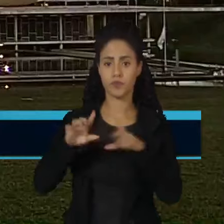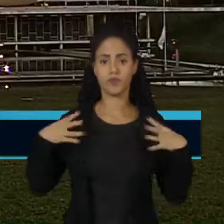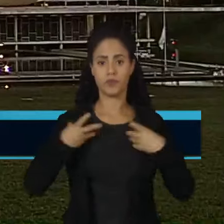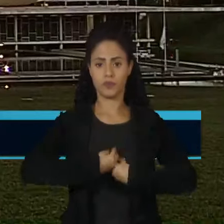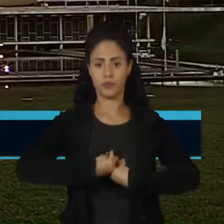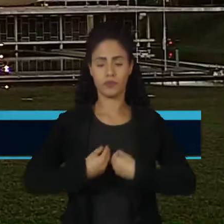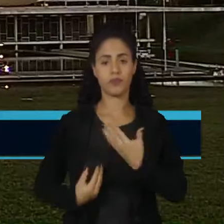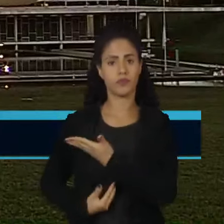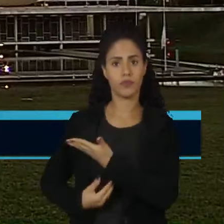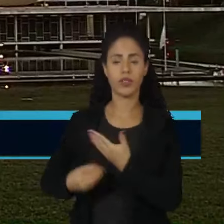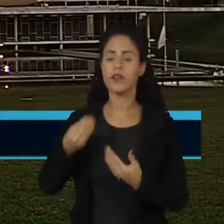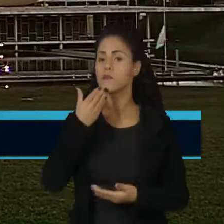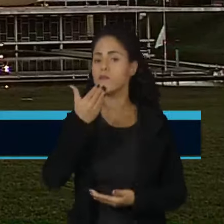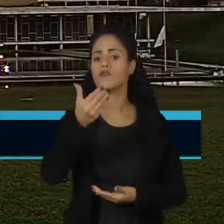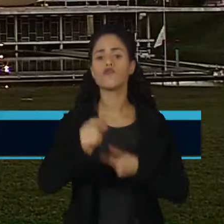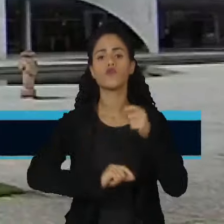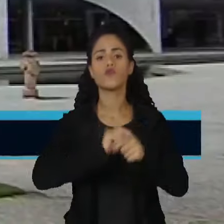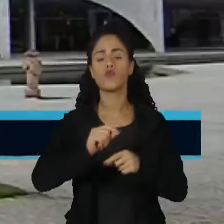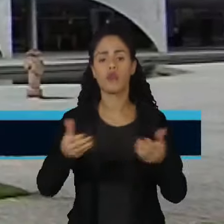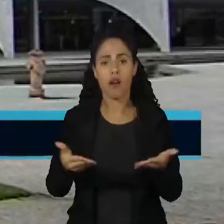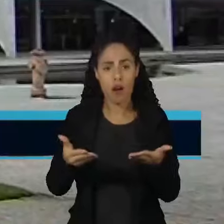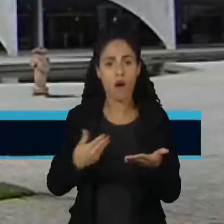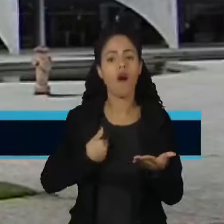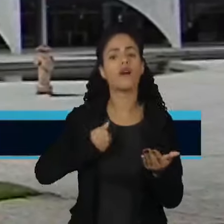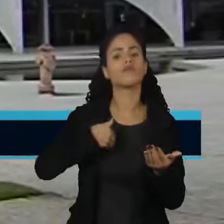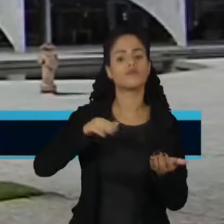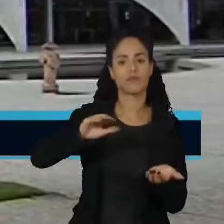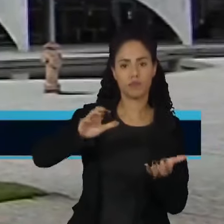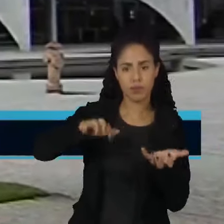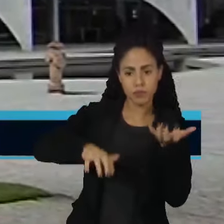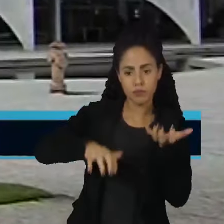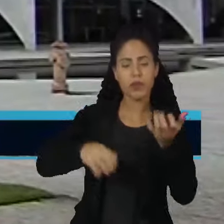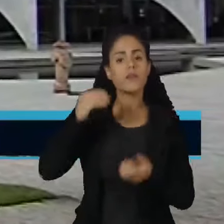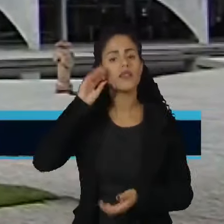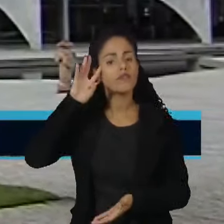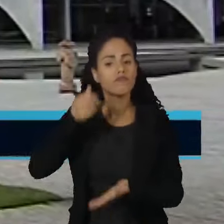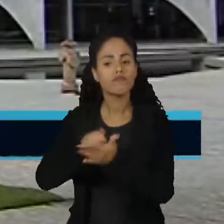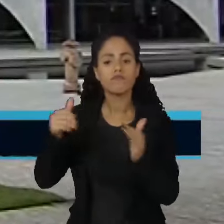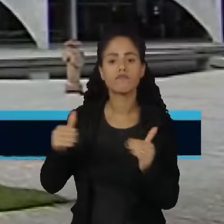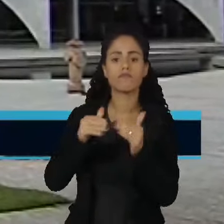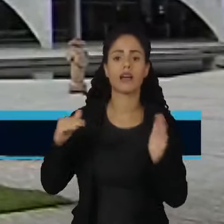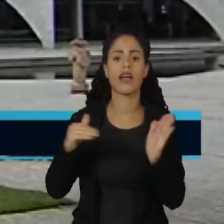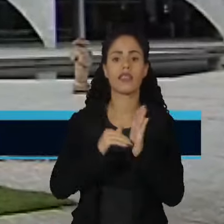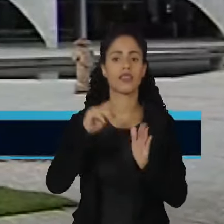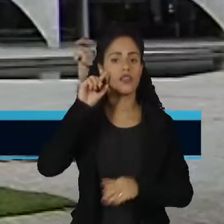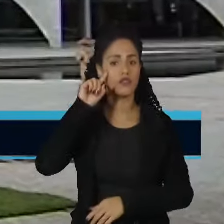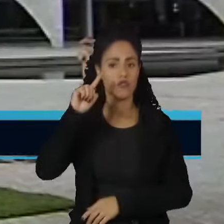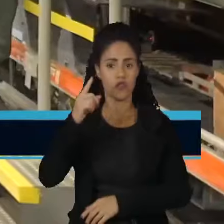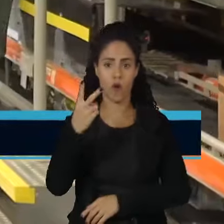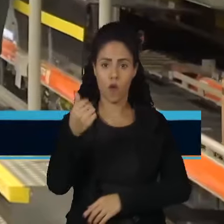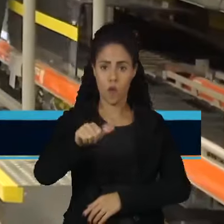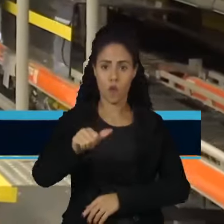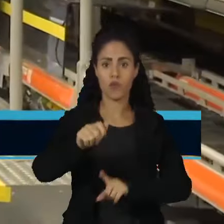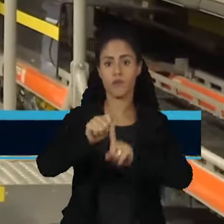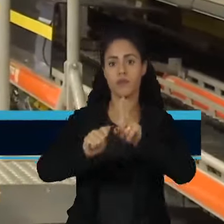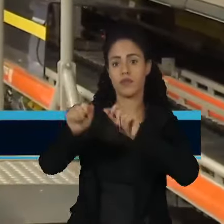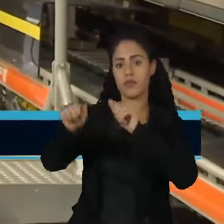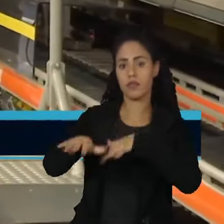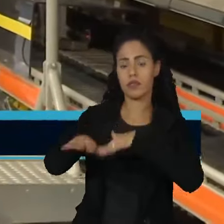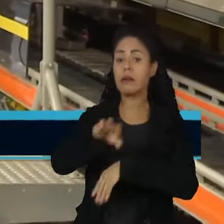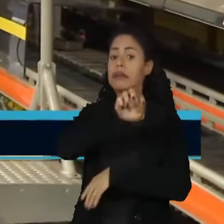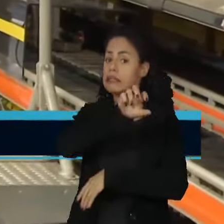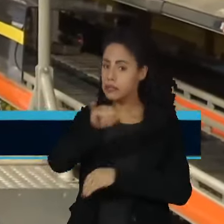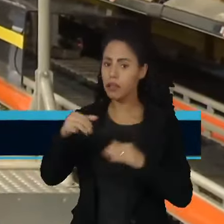Federal exige que o Congresso e o Planalto encontrem uma solução até o dia 11 de setembro. Caso o